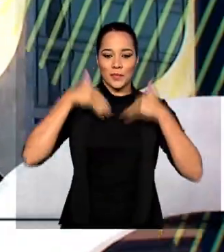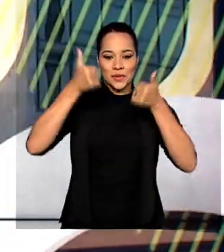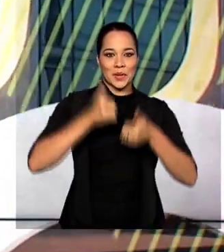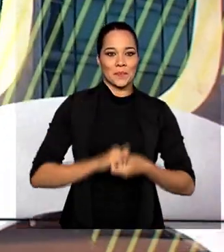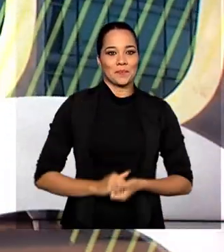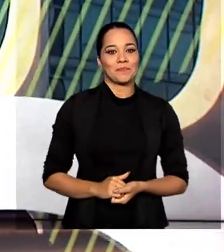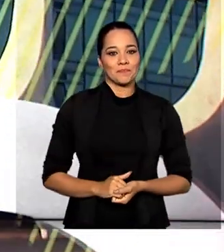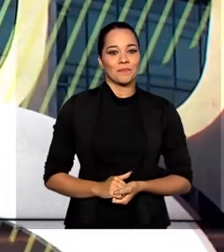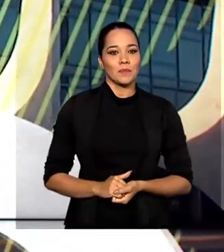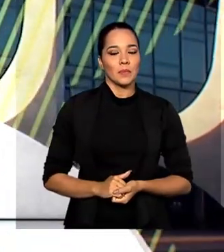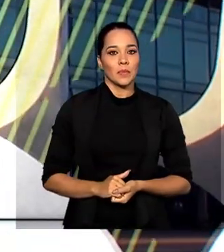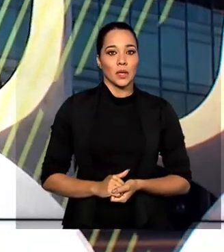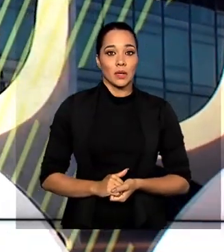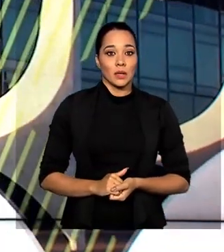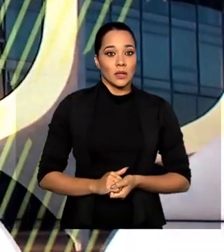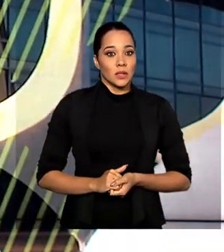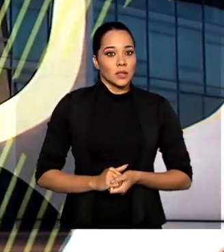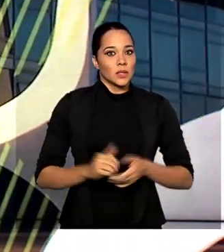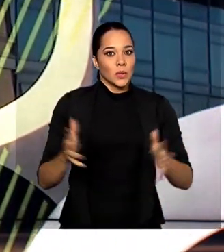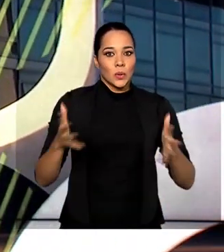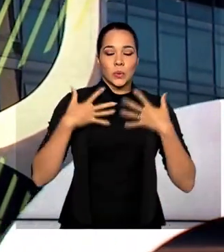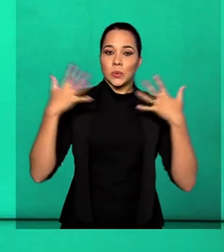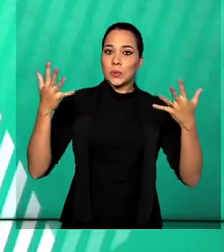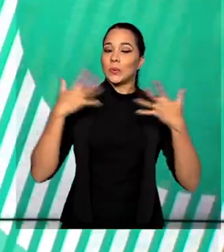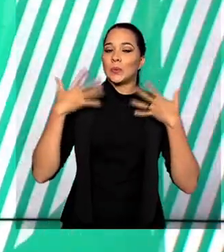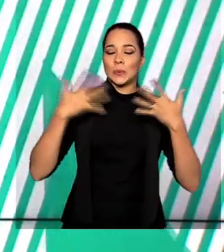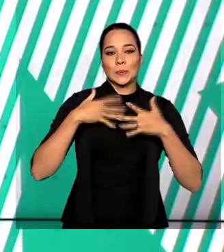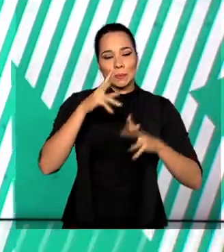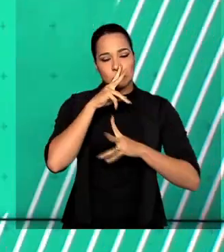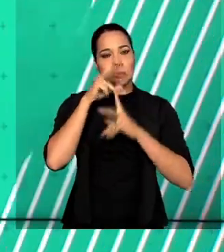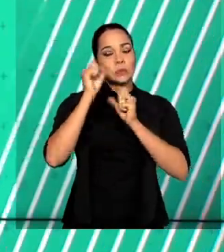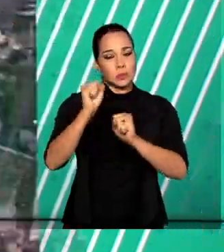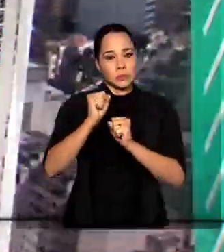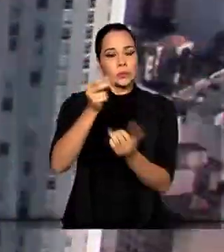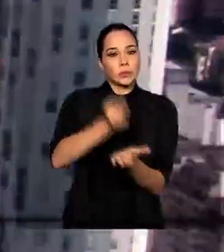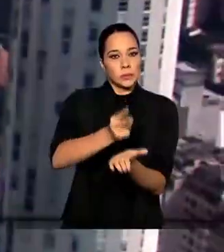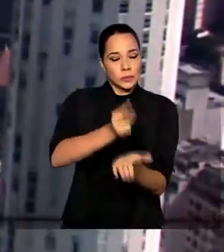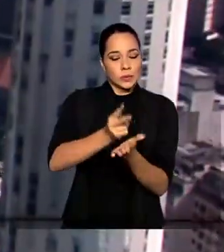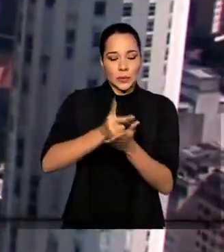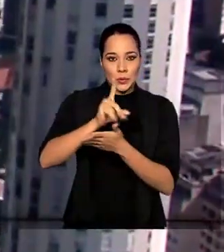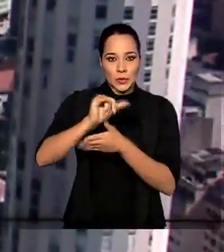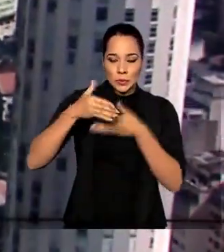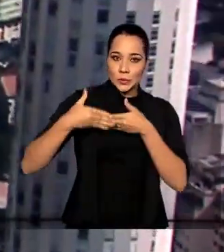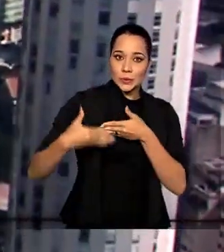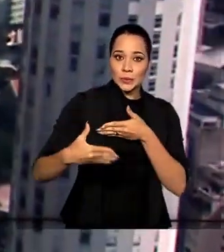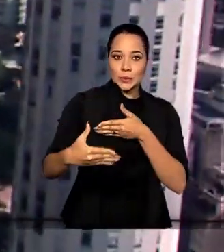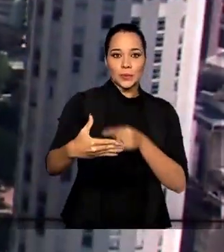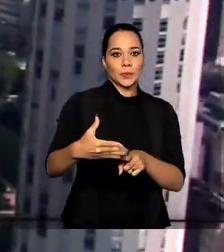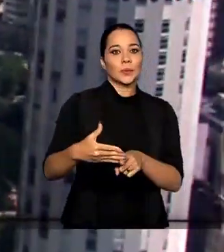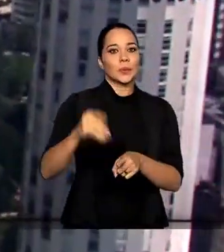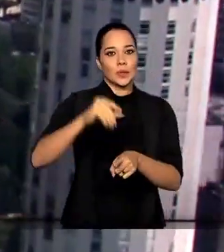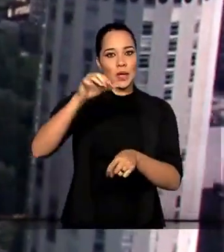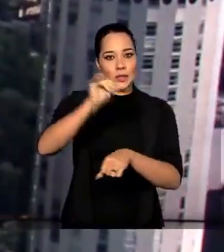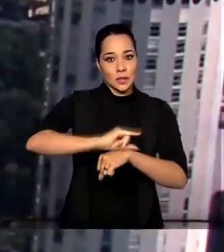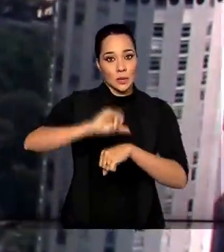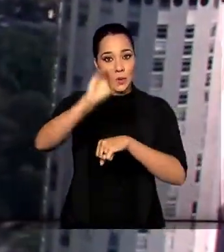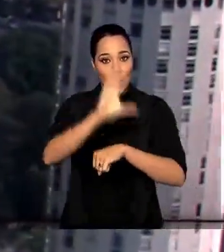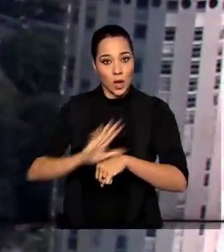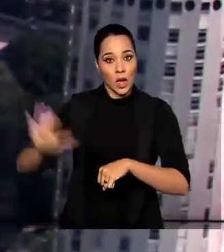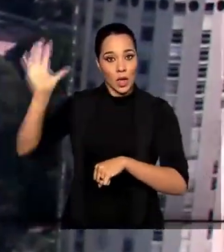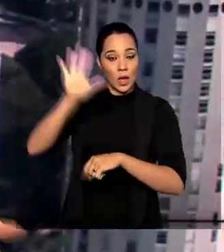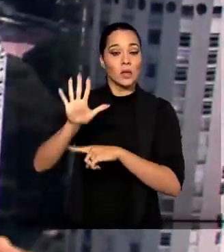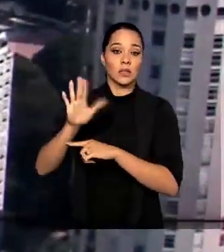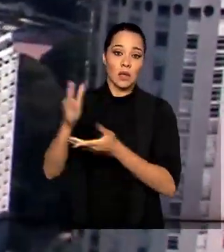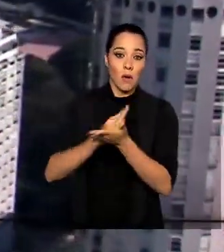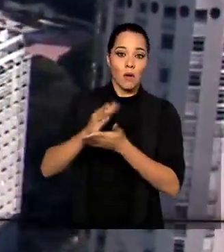A onda de calor ganhou força e deve permanecer pelos próximos dias em grande parte da região centro-oeste